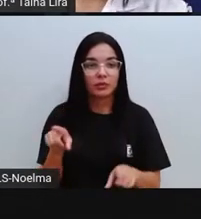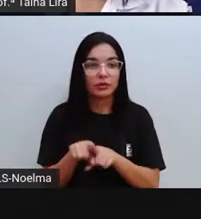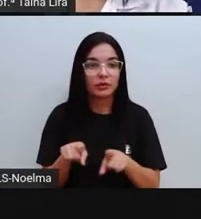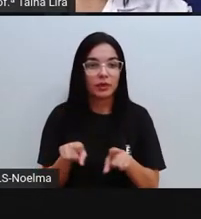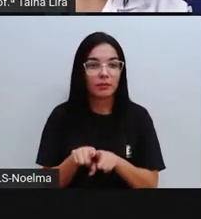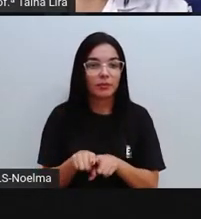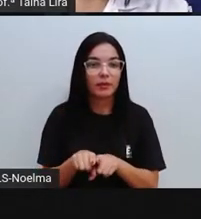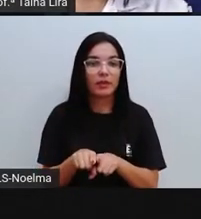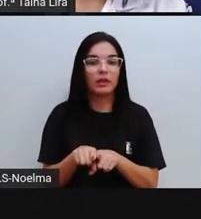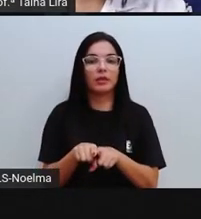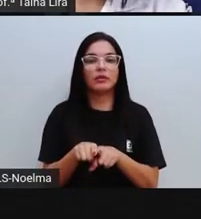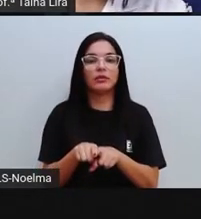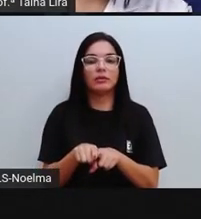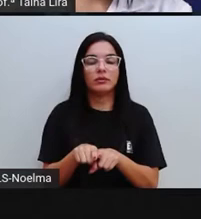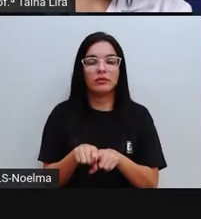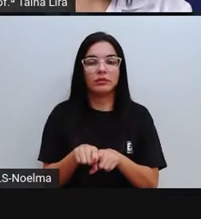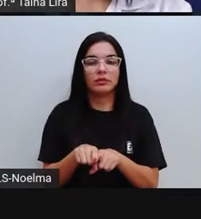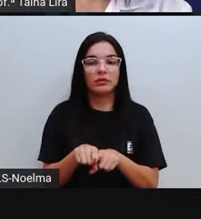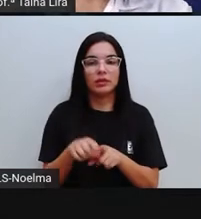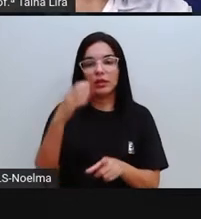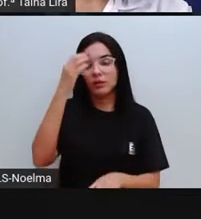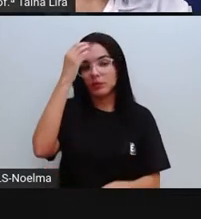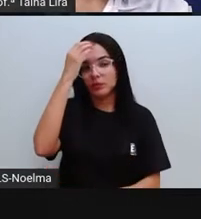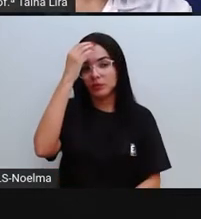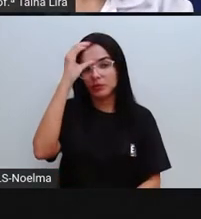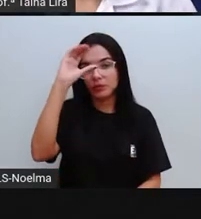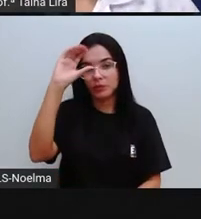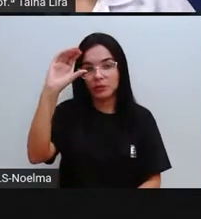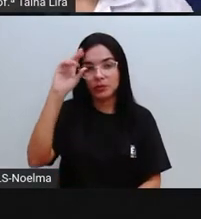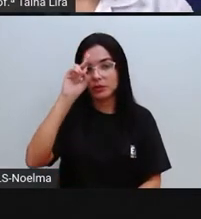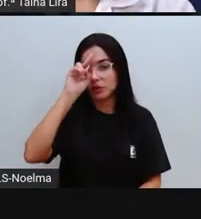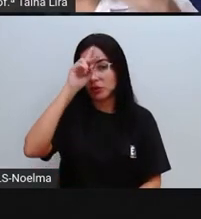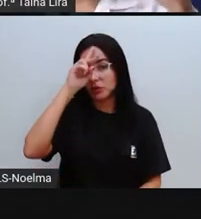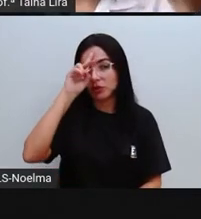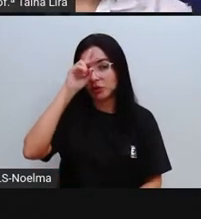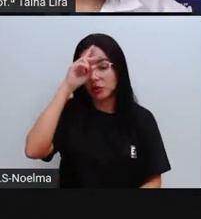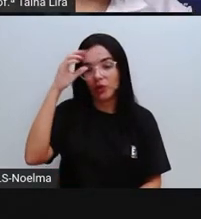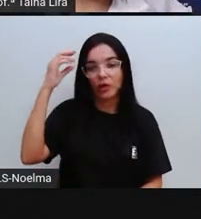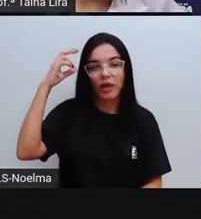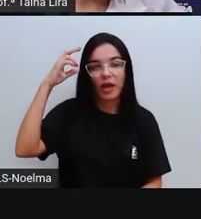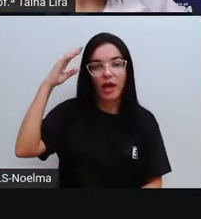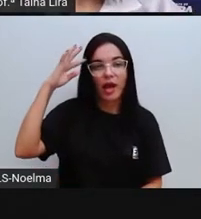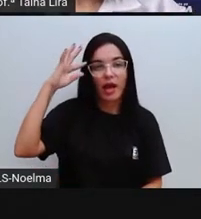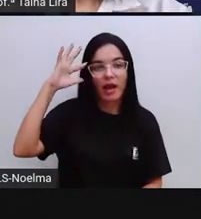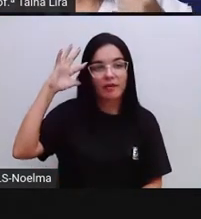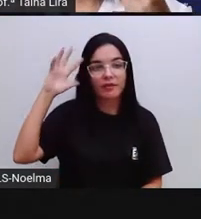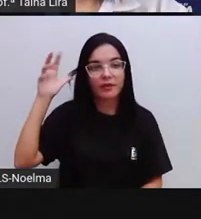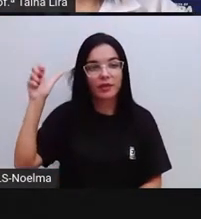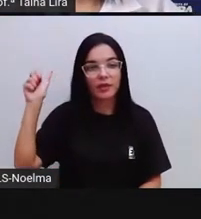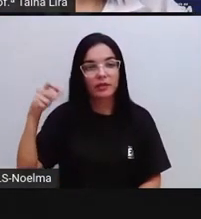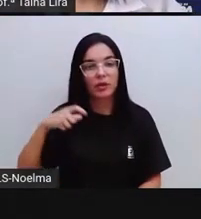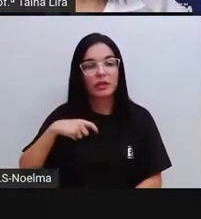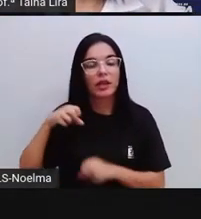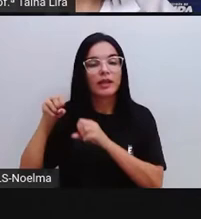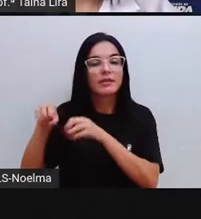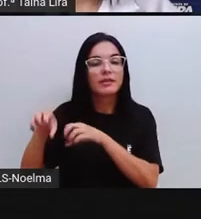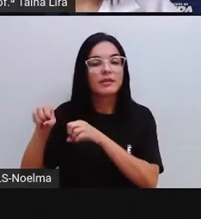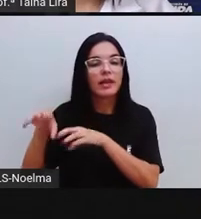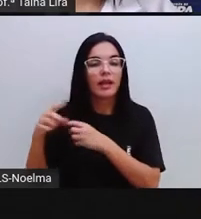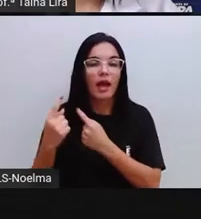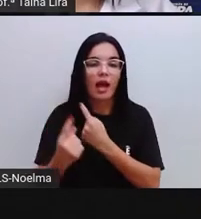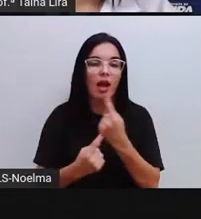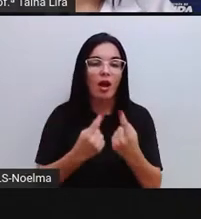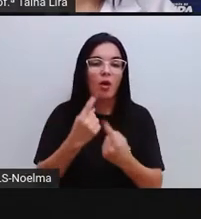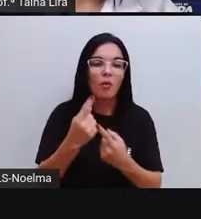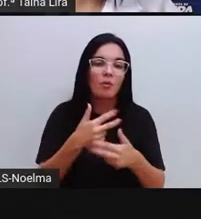segundo ano, dos contos africanos, os contos, eles têm uma função de ensinar algo e de sempre estar mostrando